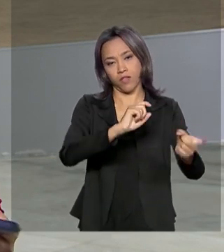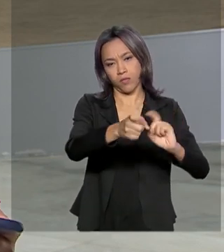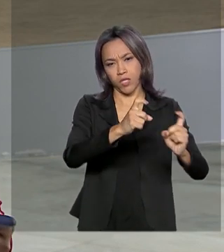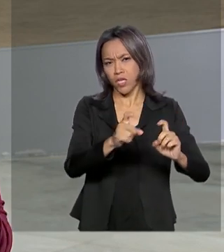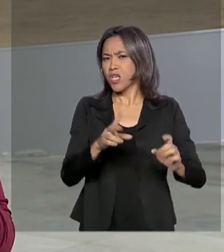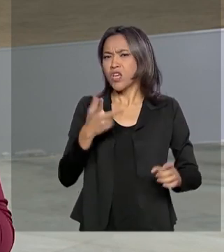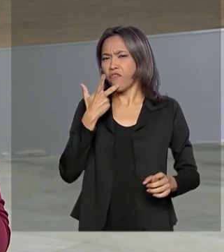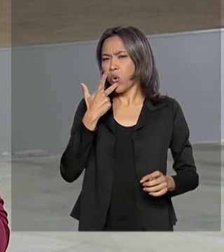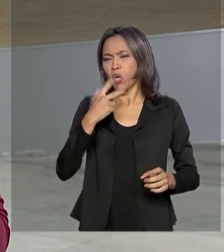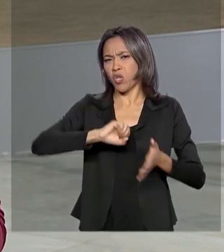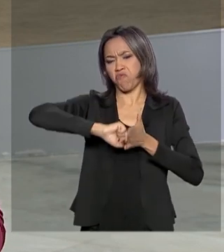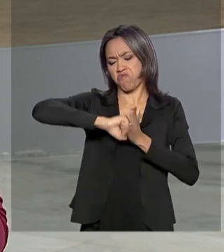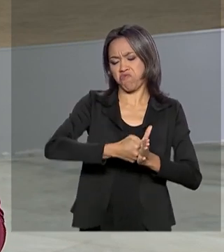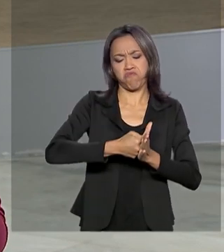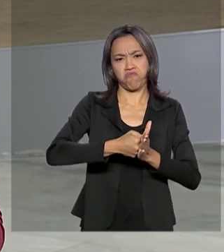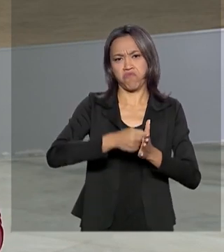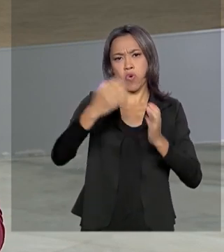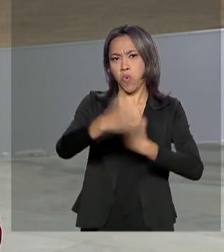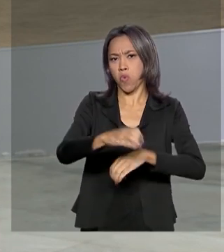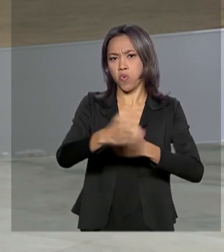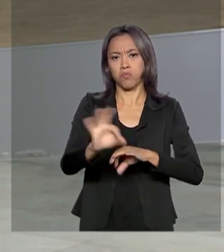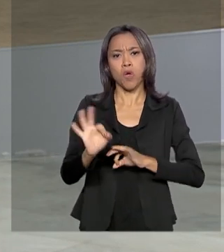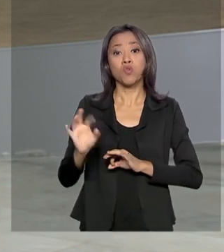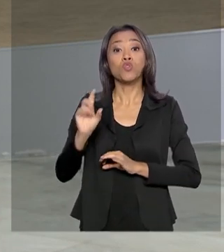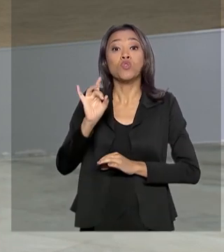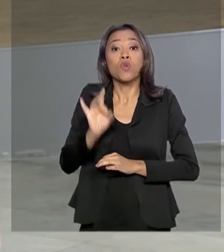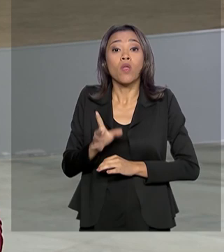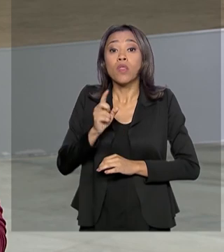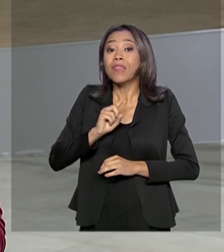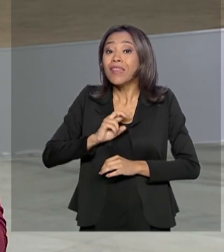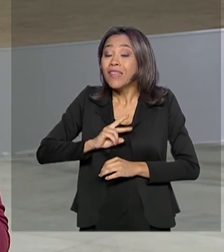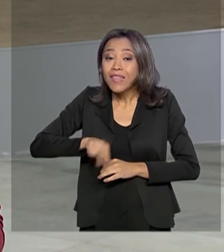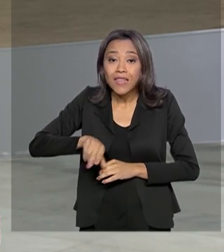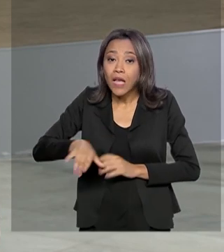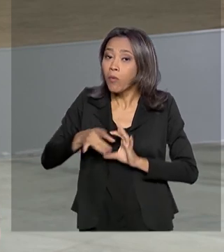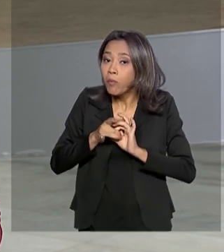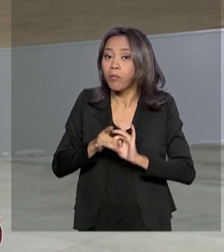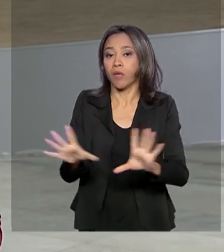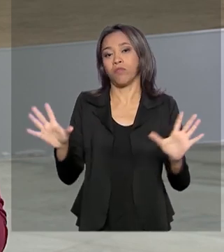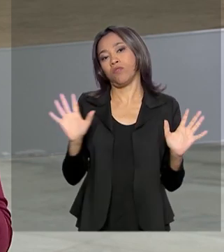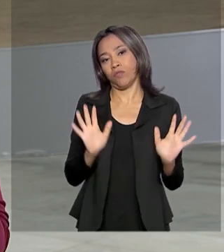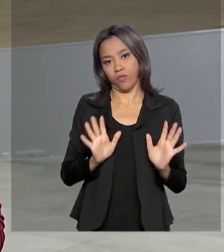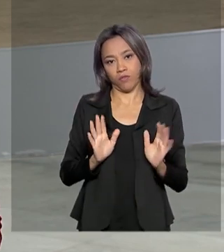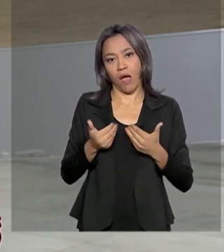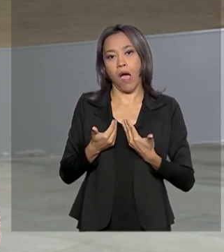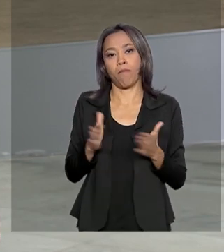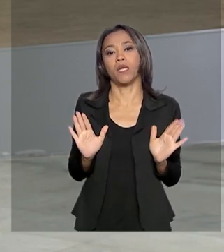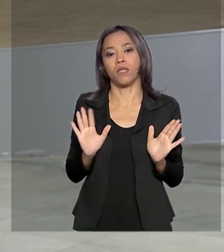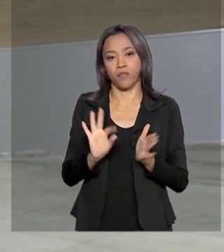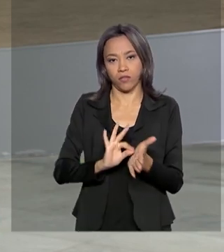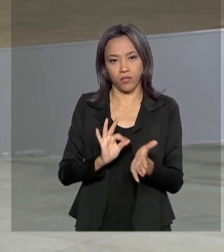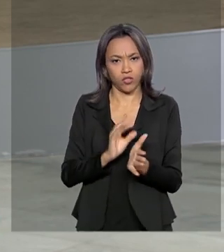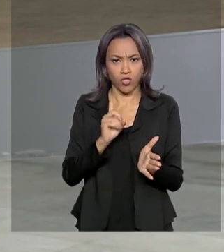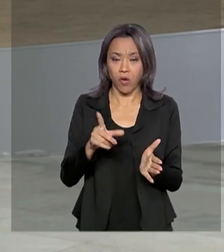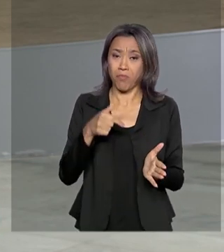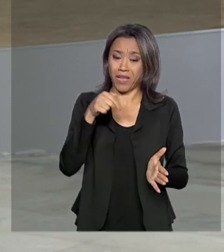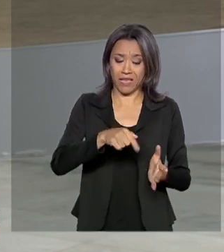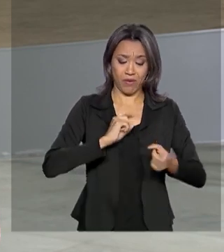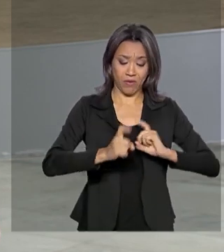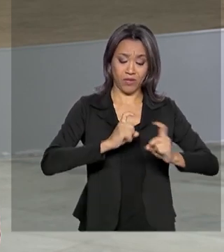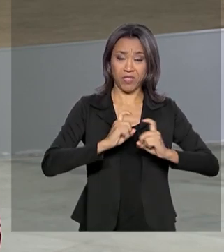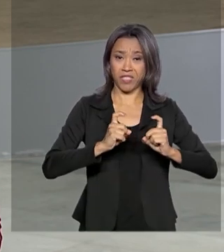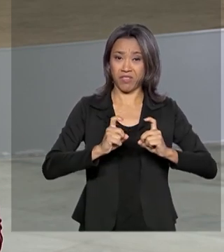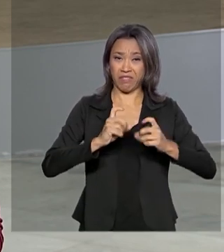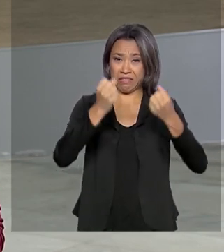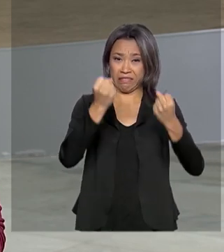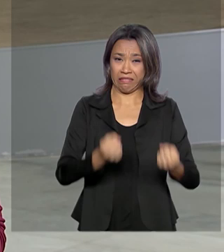concurso público, apenas não tem autorizado concursos que ele julga desnecessários, para que a máquina pública não fique mais inchada.